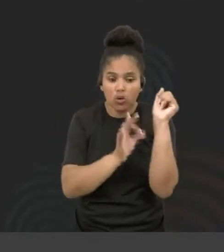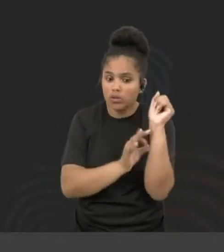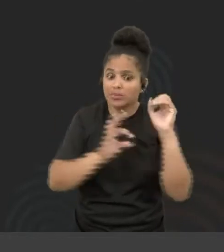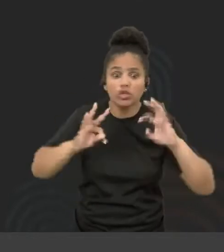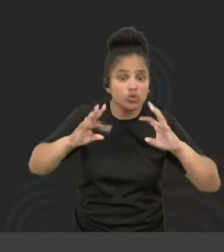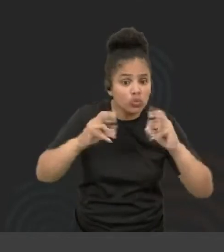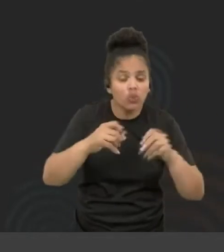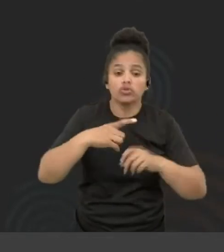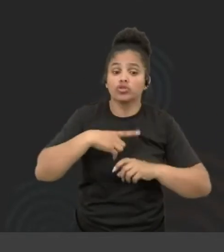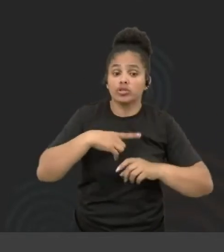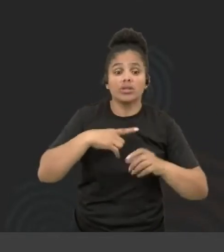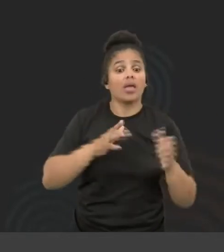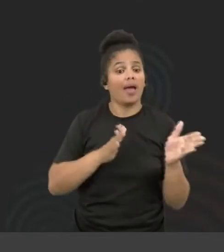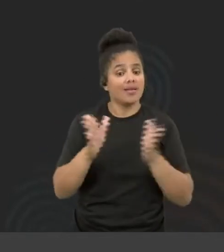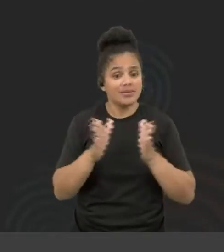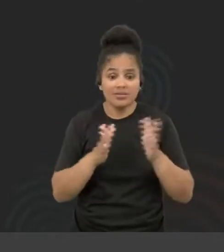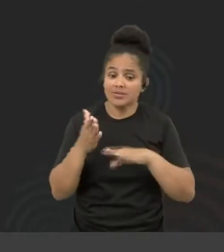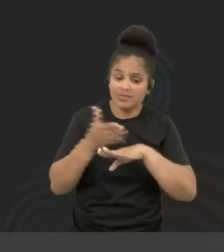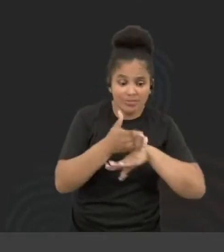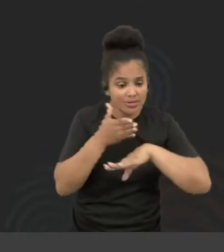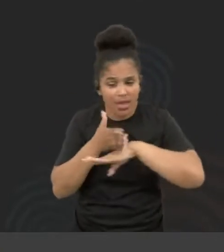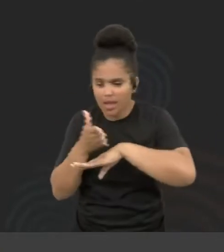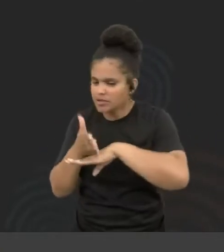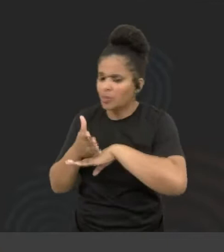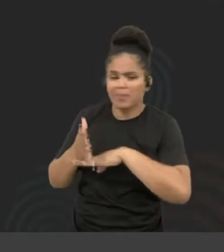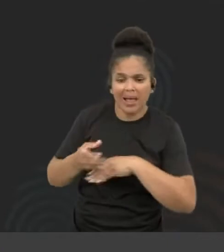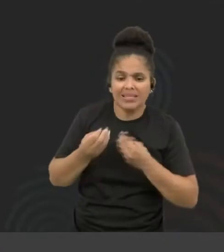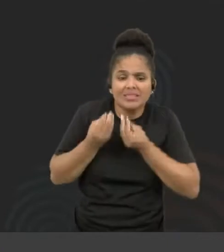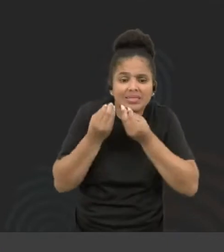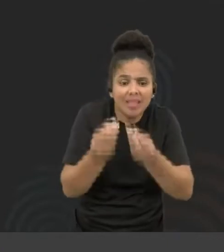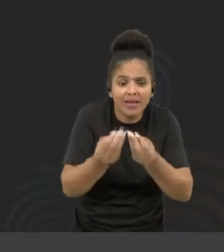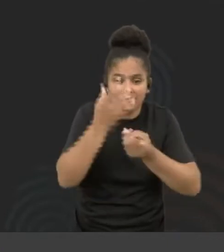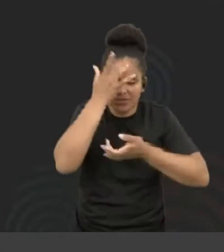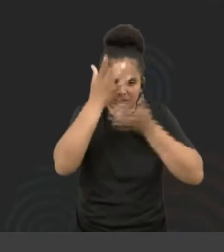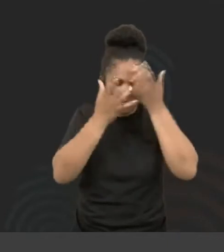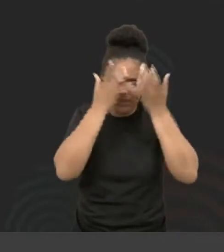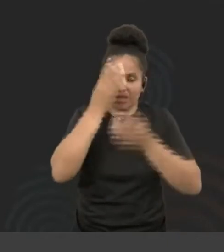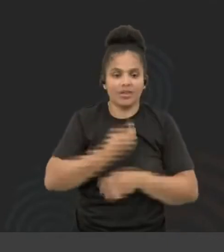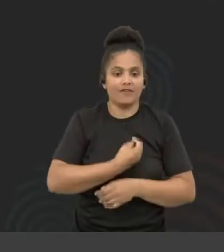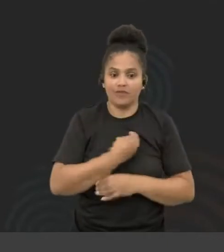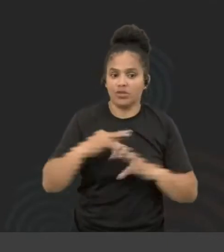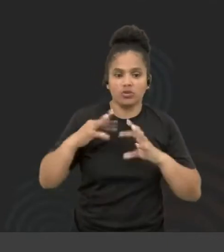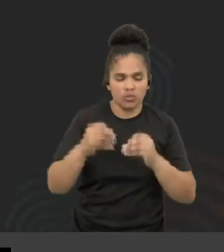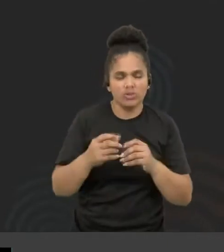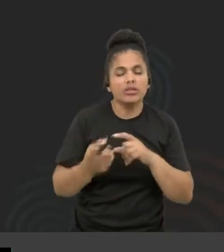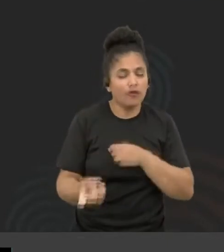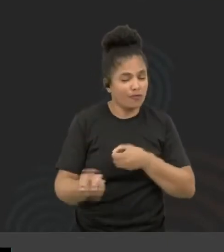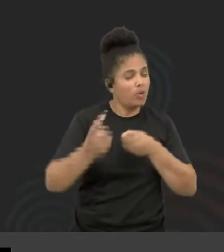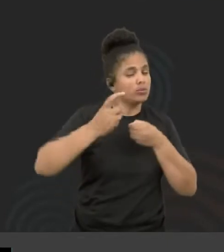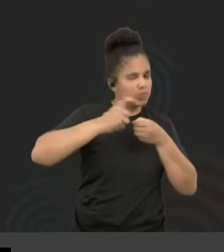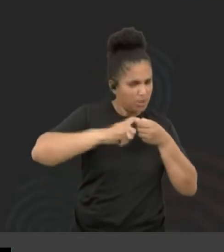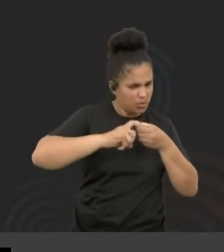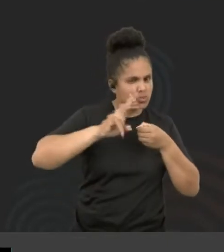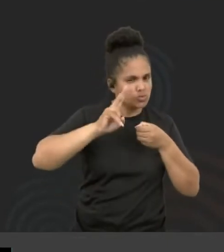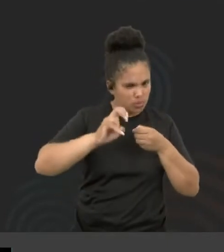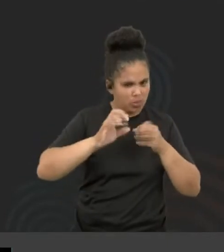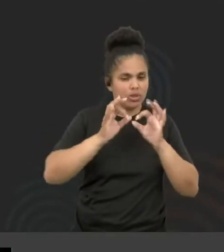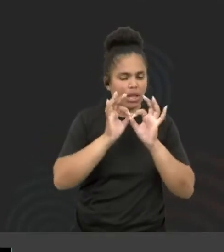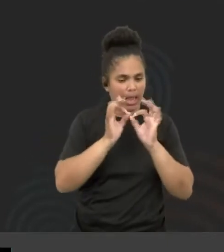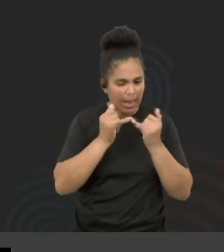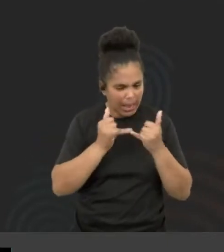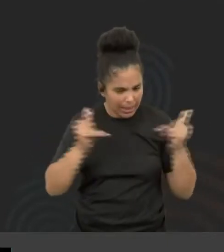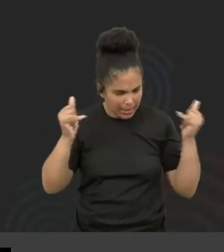acesso às coisas, né? Para facilitar a vida de todo mundo. Perfeito. E aí, voltando para aquilo que eu falei, né? Das linhas de código, então indo para esse